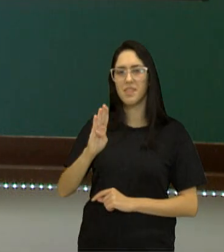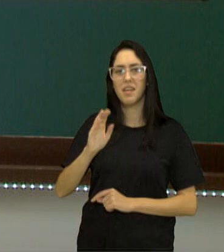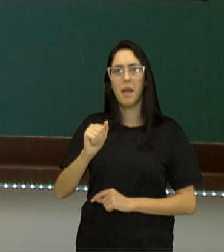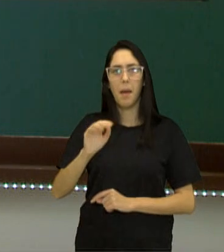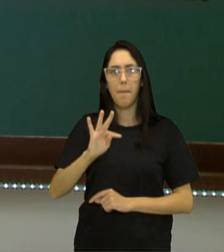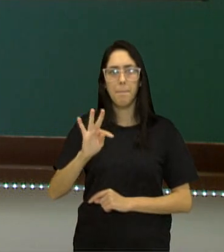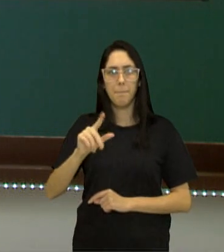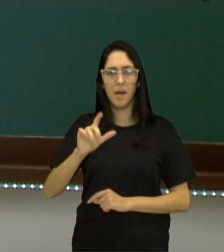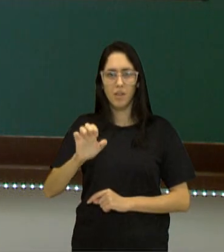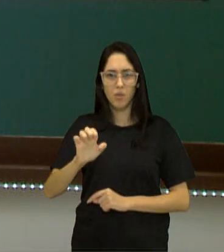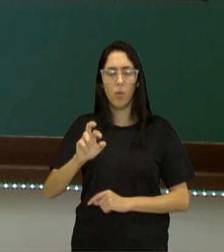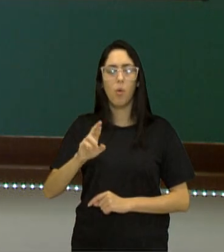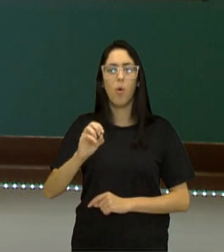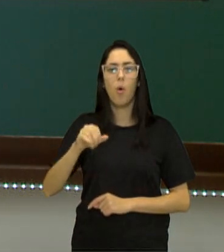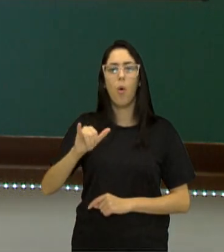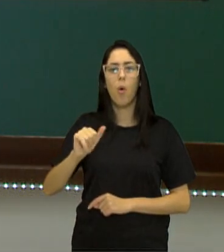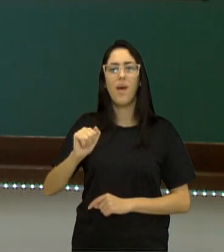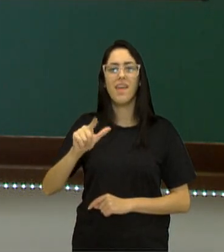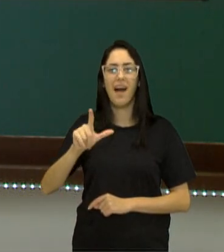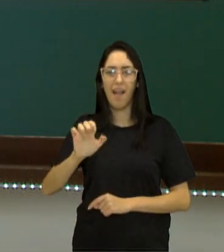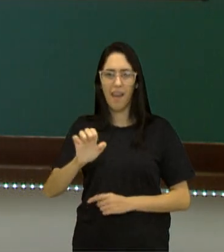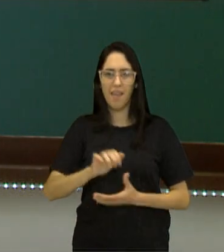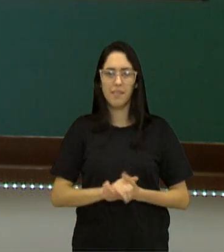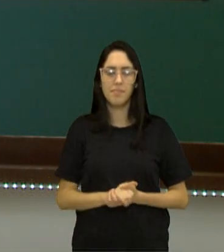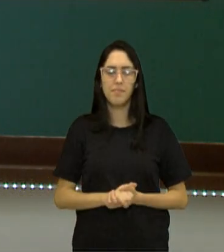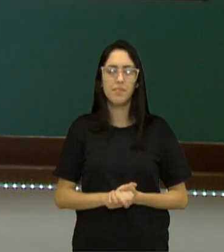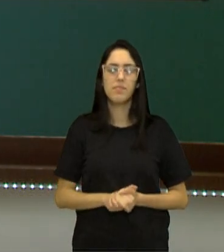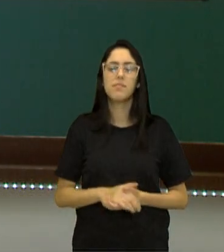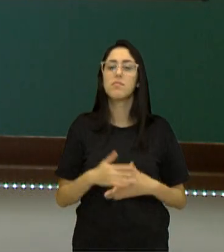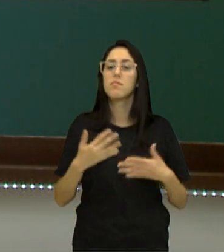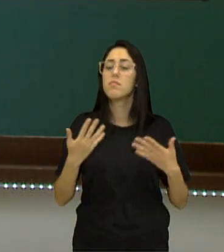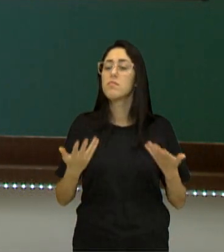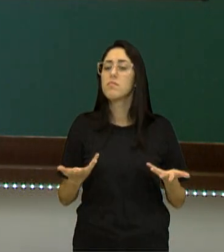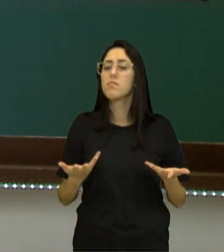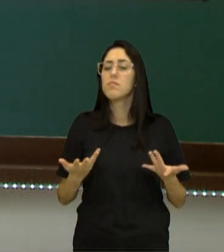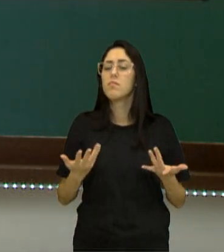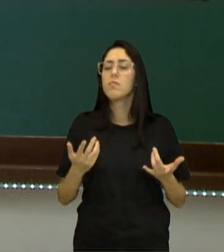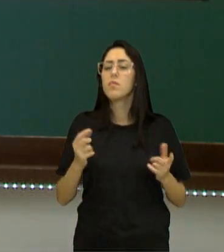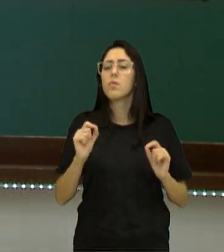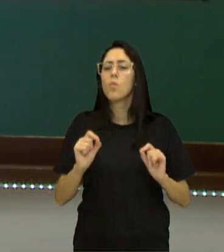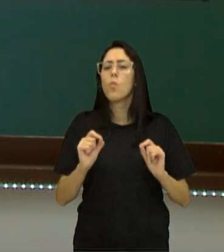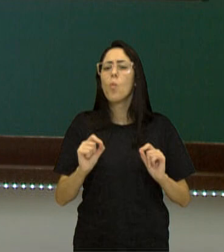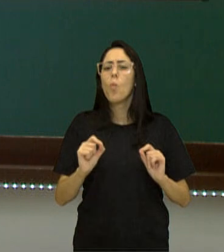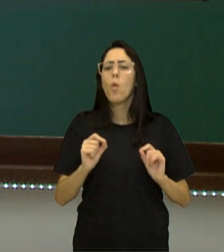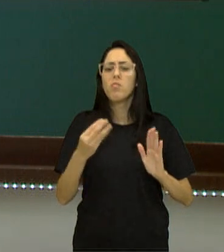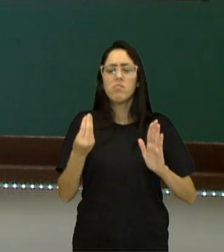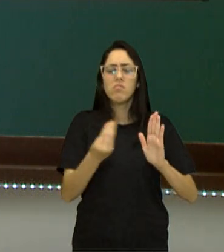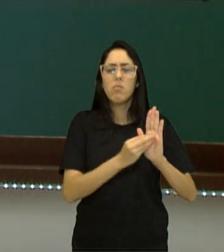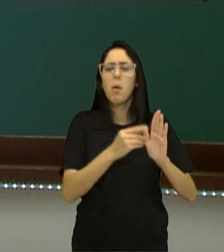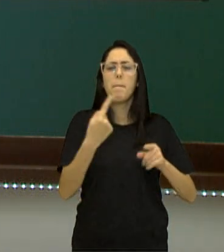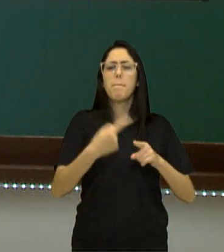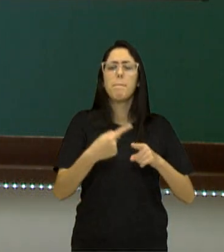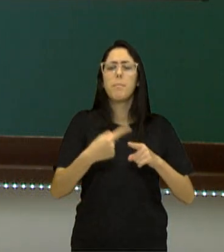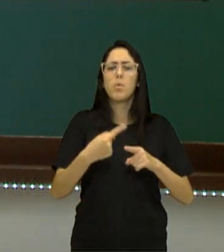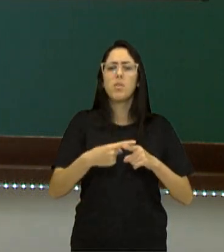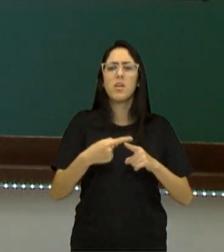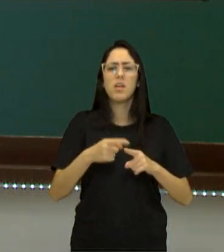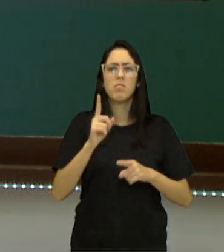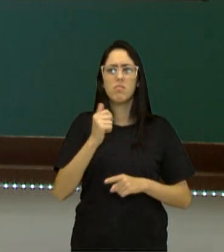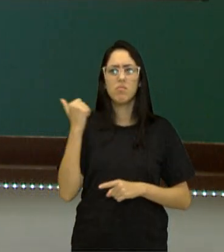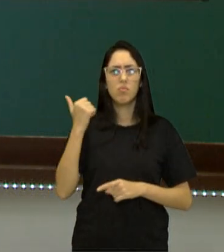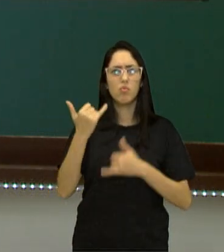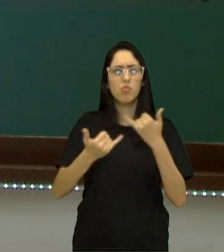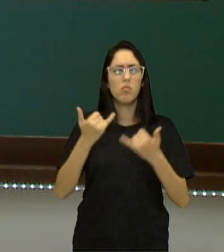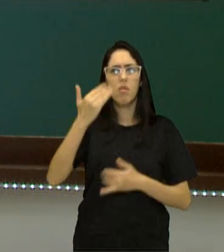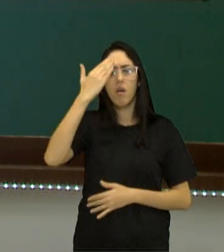royale. Está escrito no início do texto. E agora, qual é este argumento utilizado? Por que esse jogo é um sucesso?